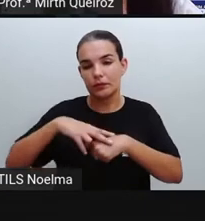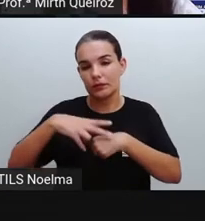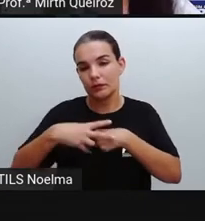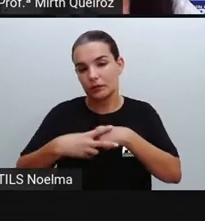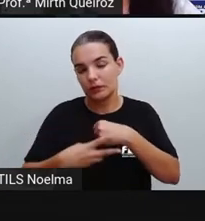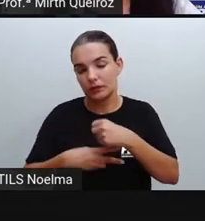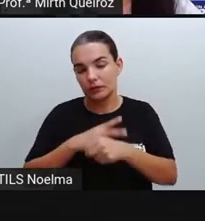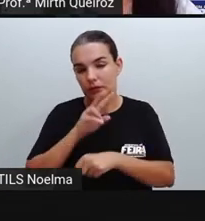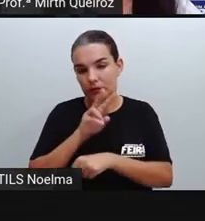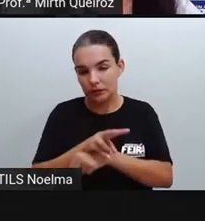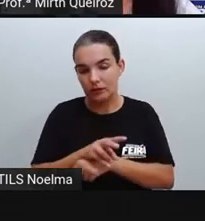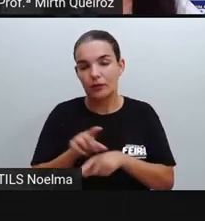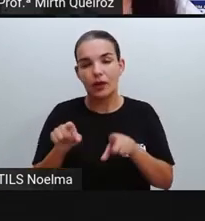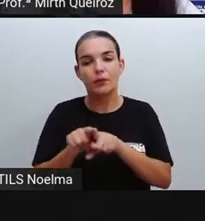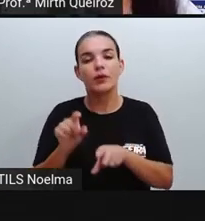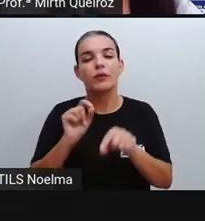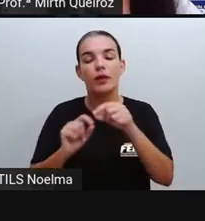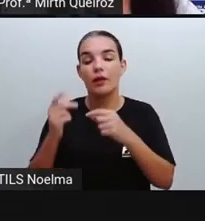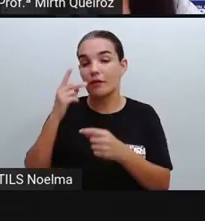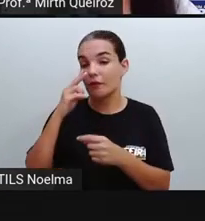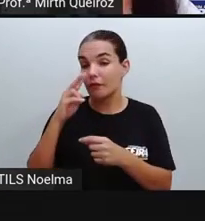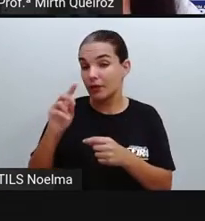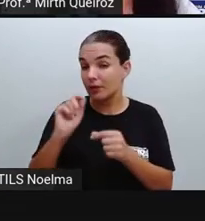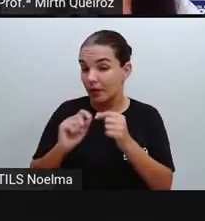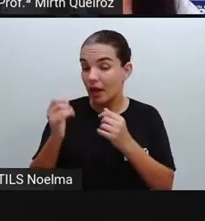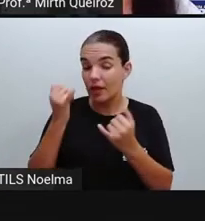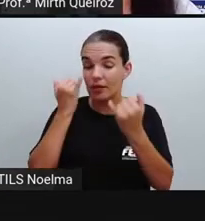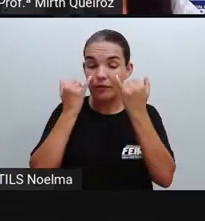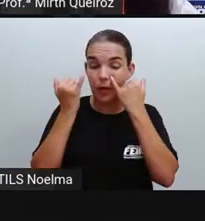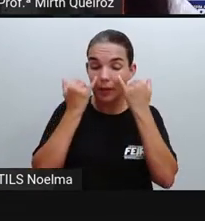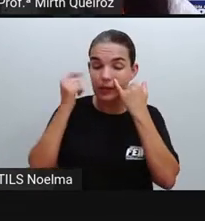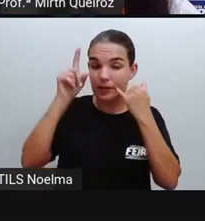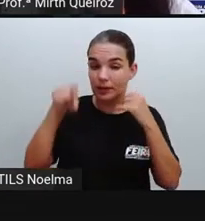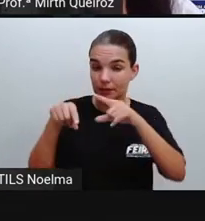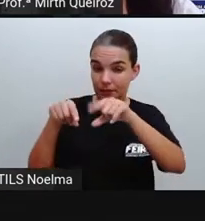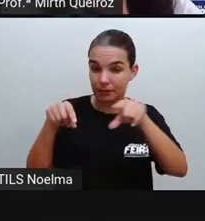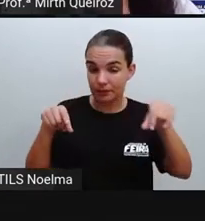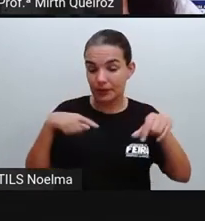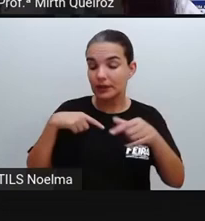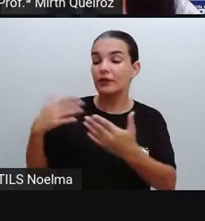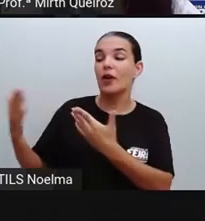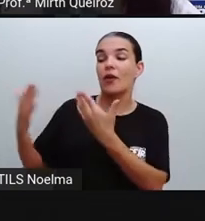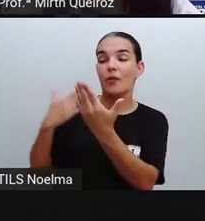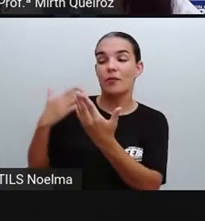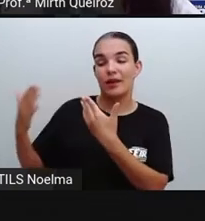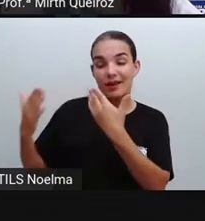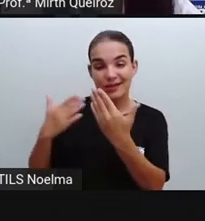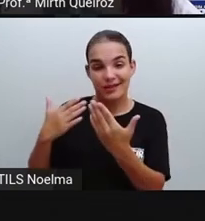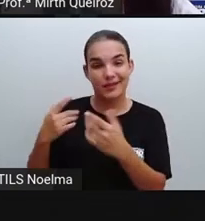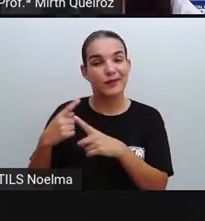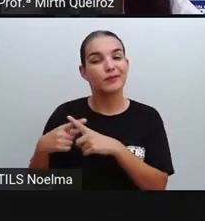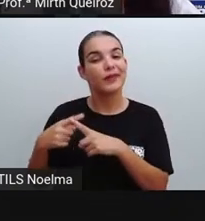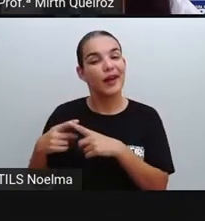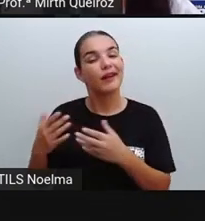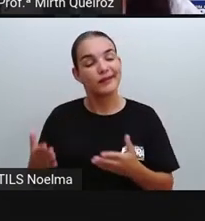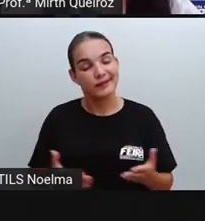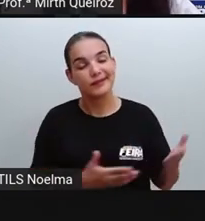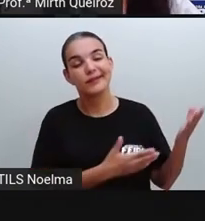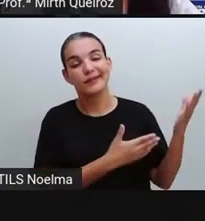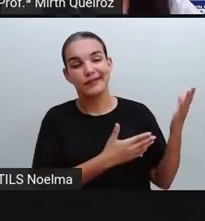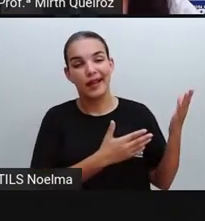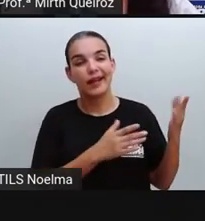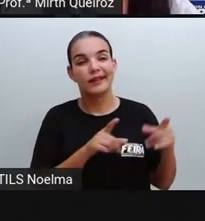comparava, né? Os três tipos de viroses a partir dos seus sintomas. É o infográfico